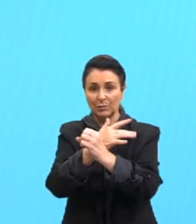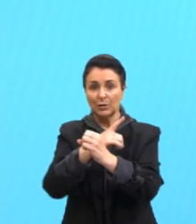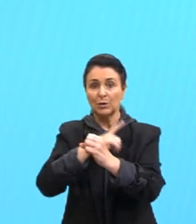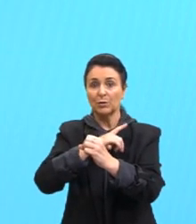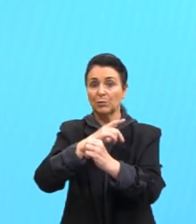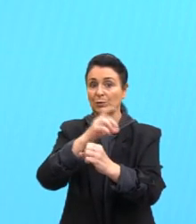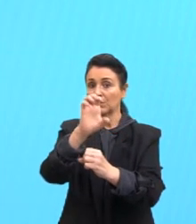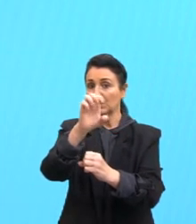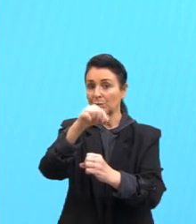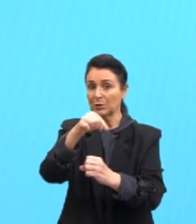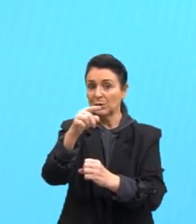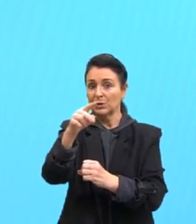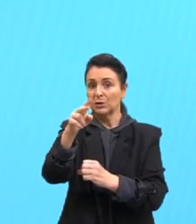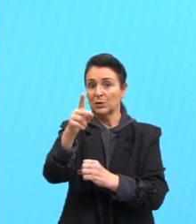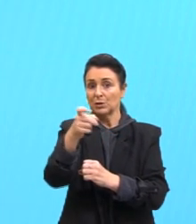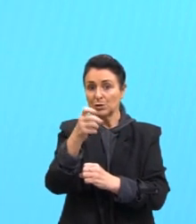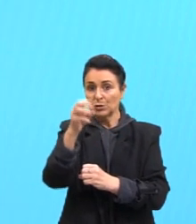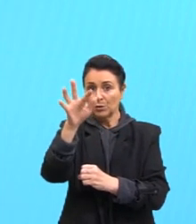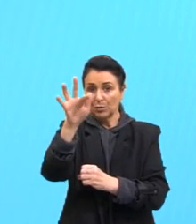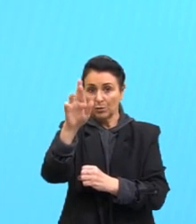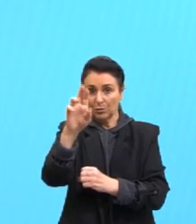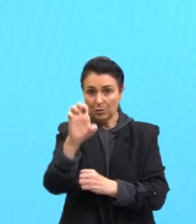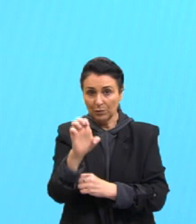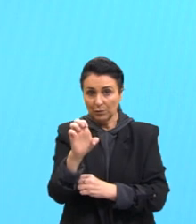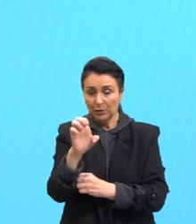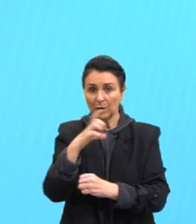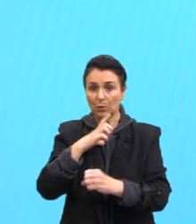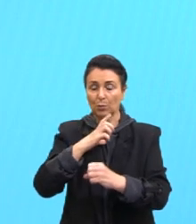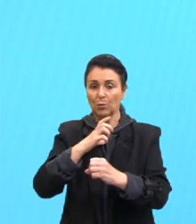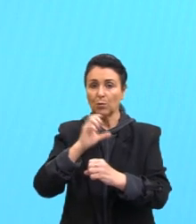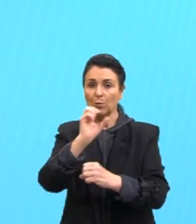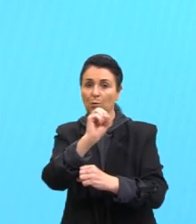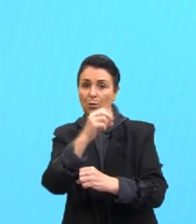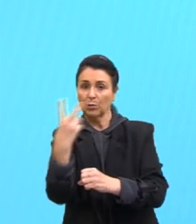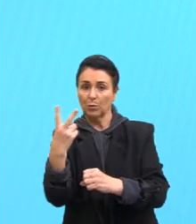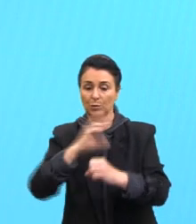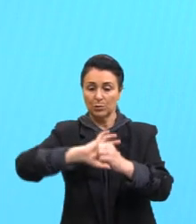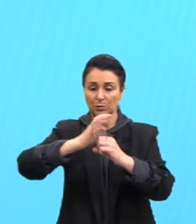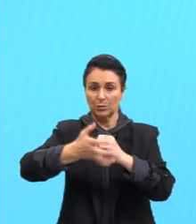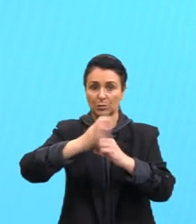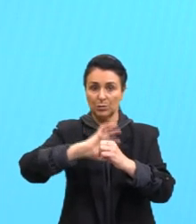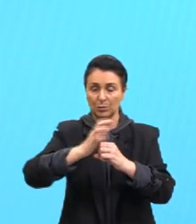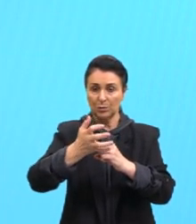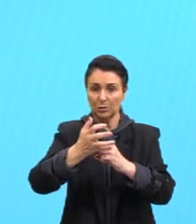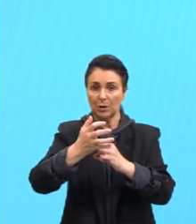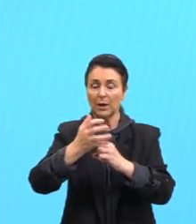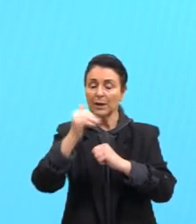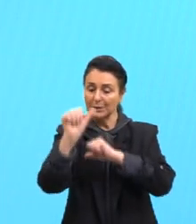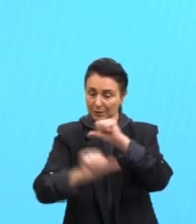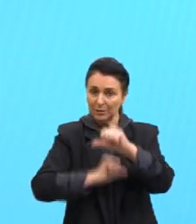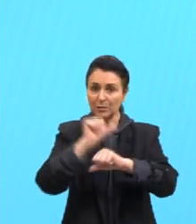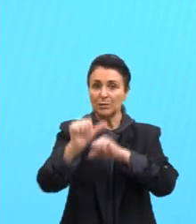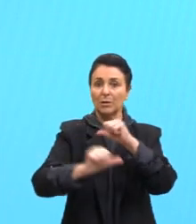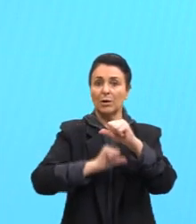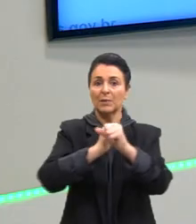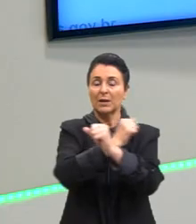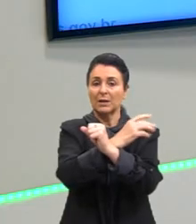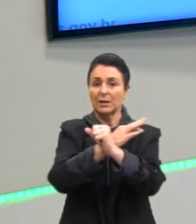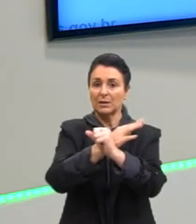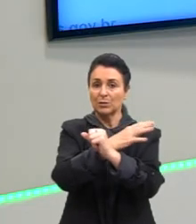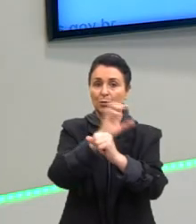com o vapor d'água e com o oxigênio da atmosfera, ele forma o ácido sulfúrico, que prejudica a